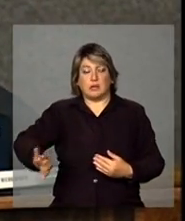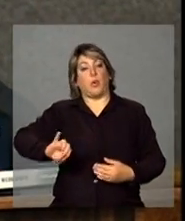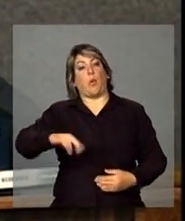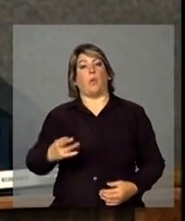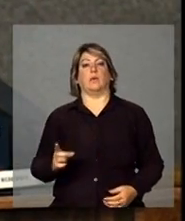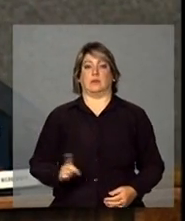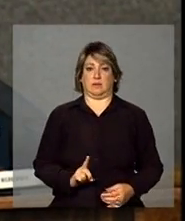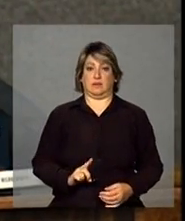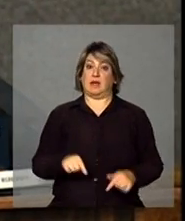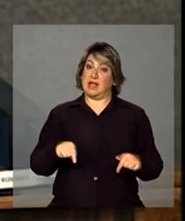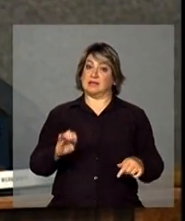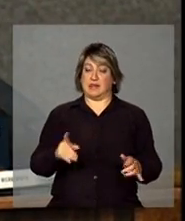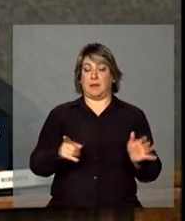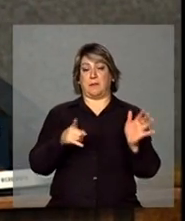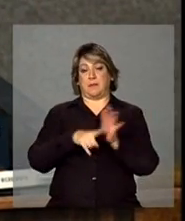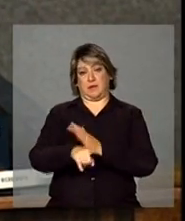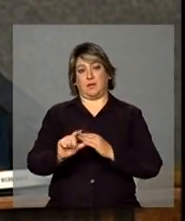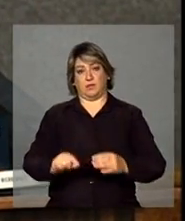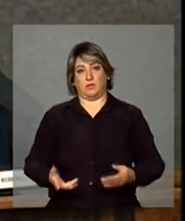Essa é a pergunta.